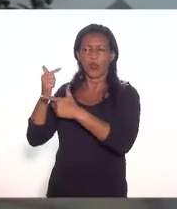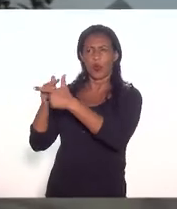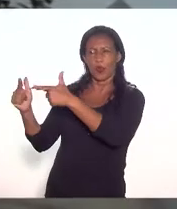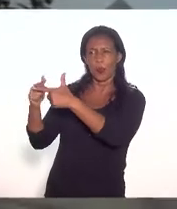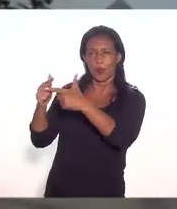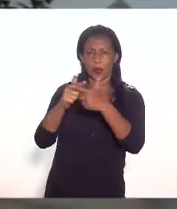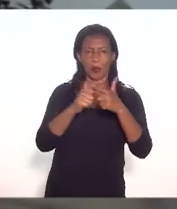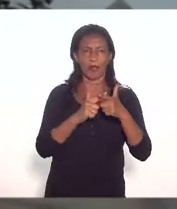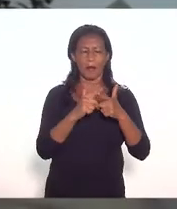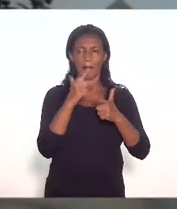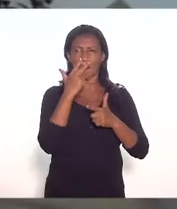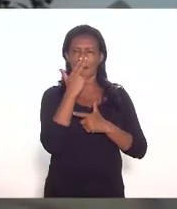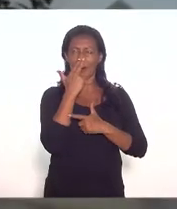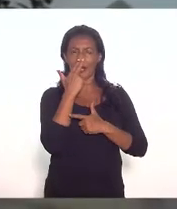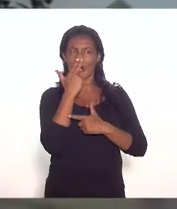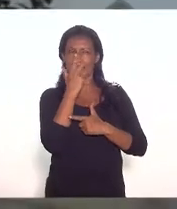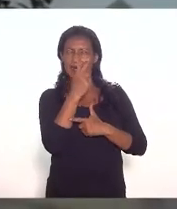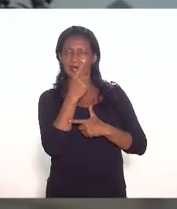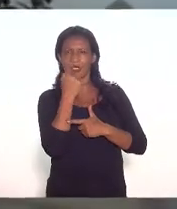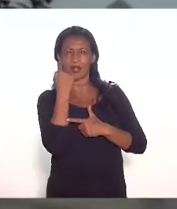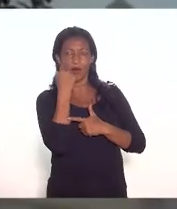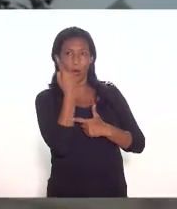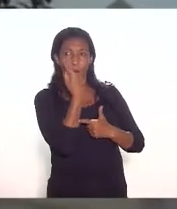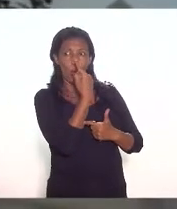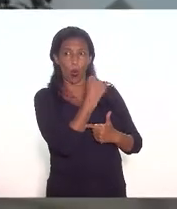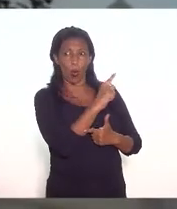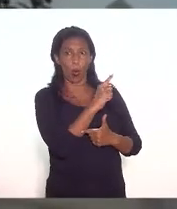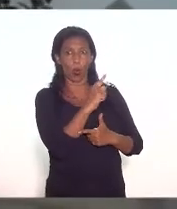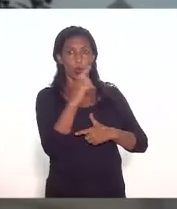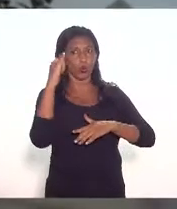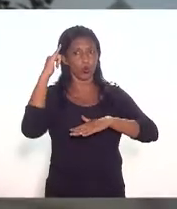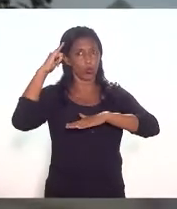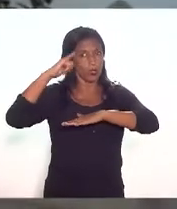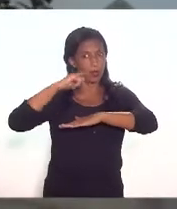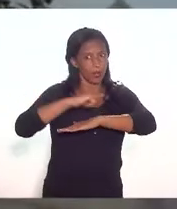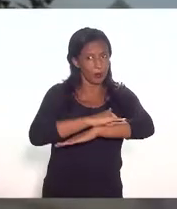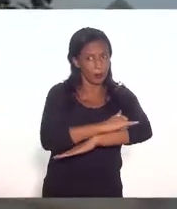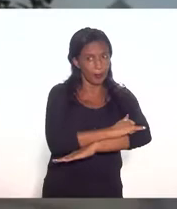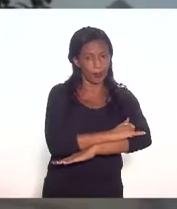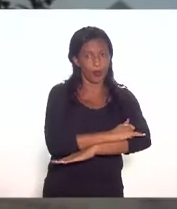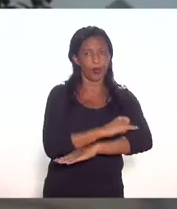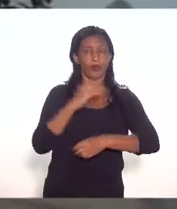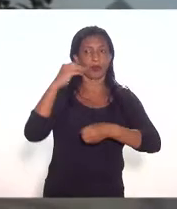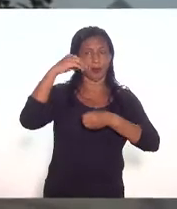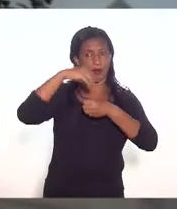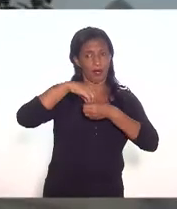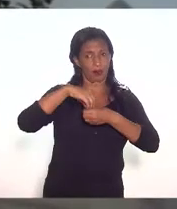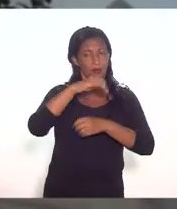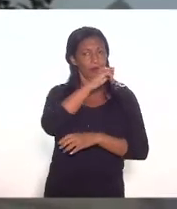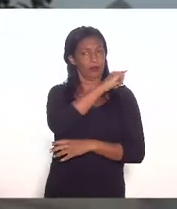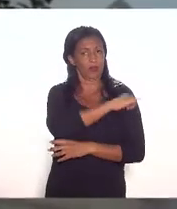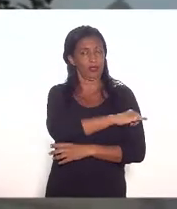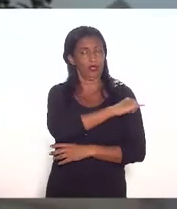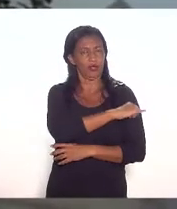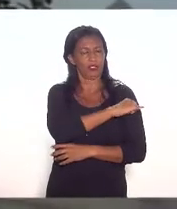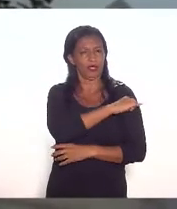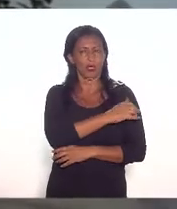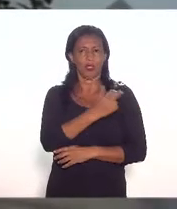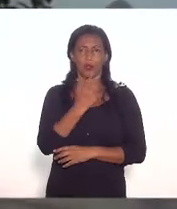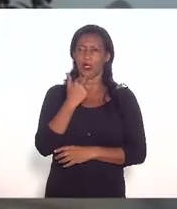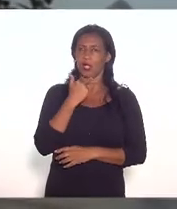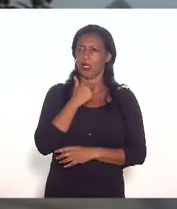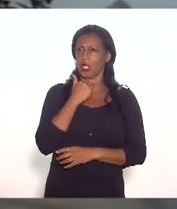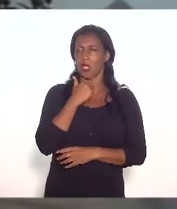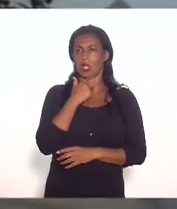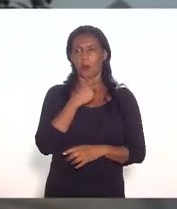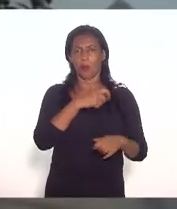esquecer que existe um outro aeroporto internacional no estado do Rio de Janeiro e que não pode haver uma